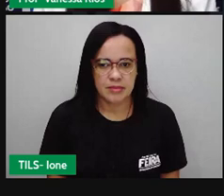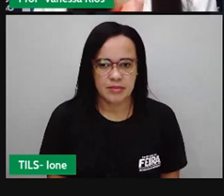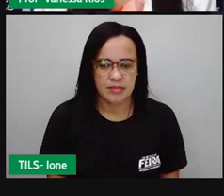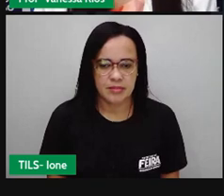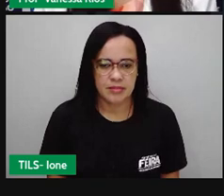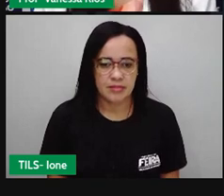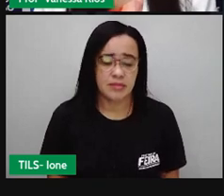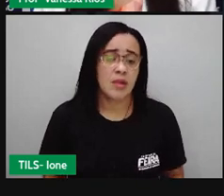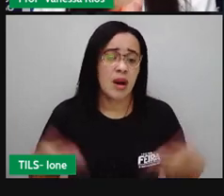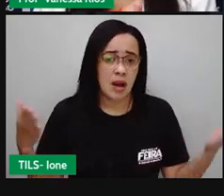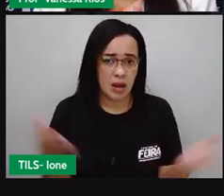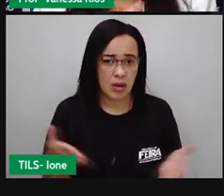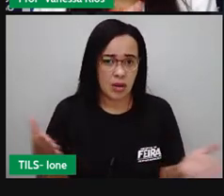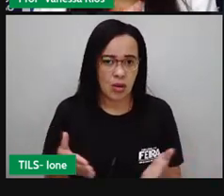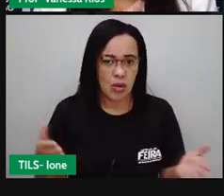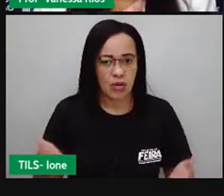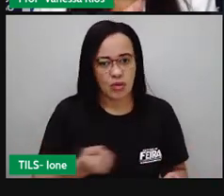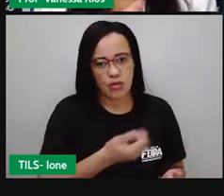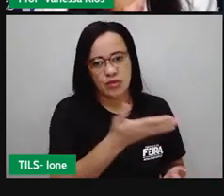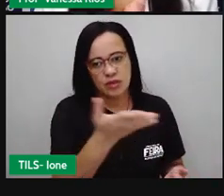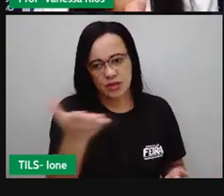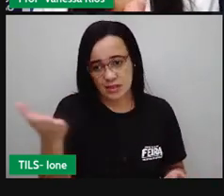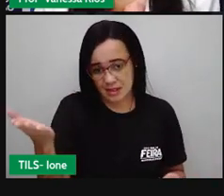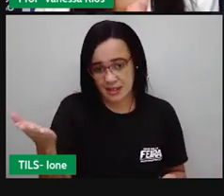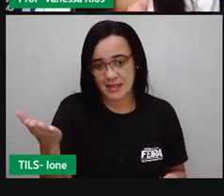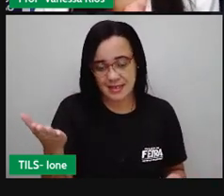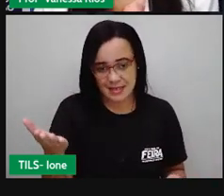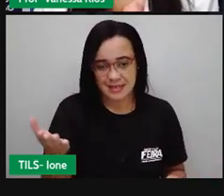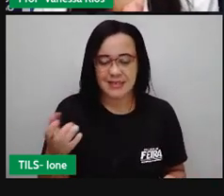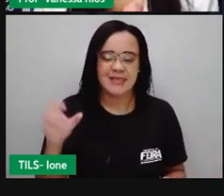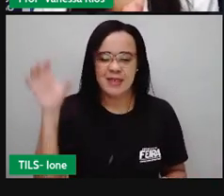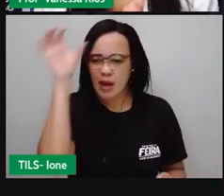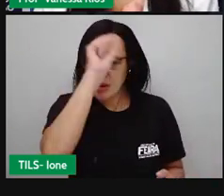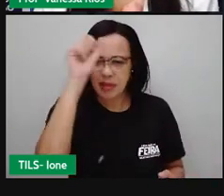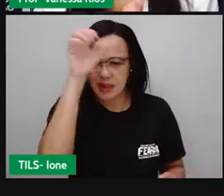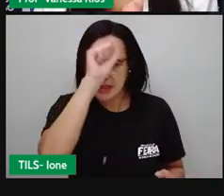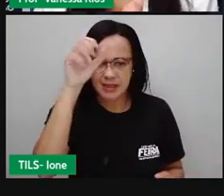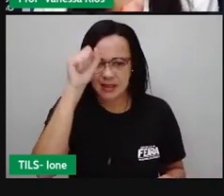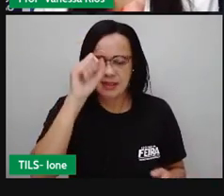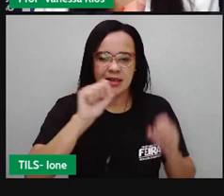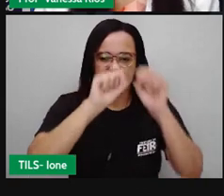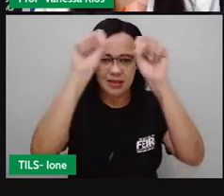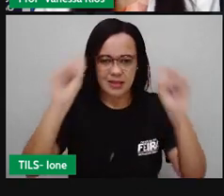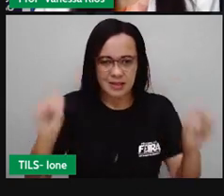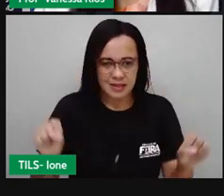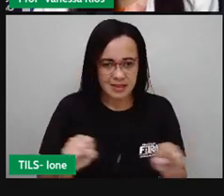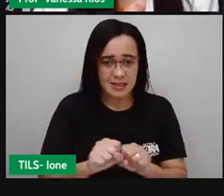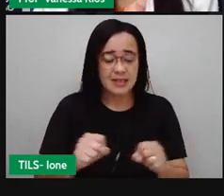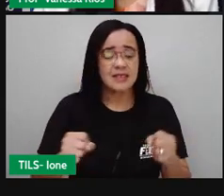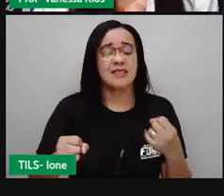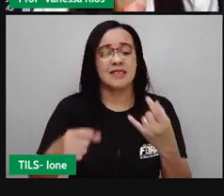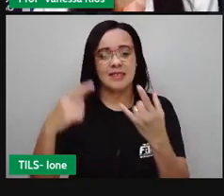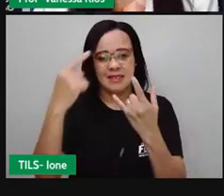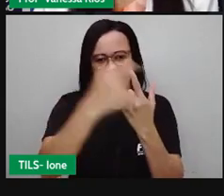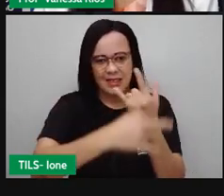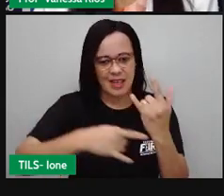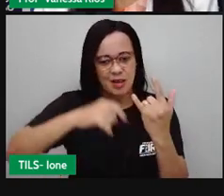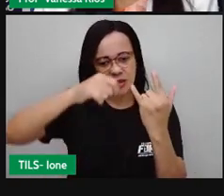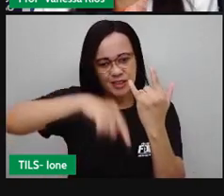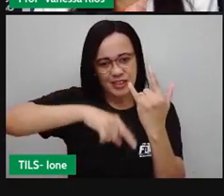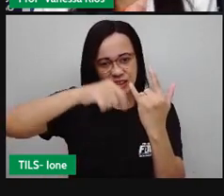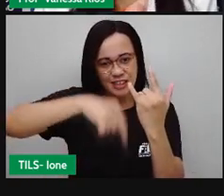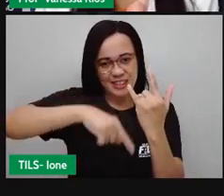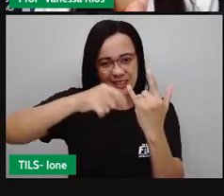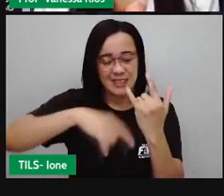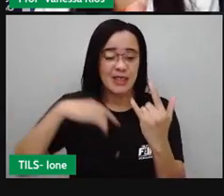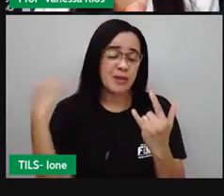Pronto. Pronto. Agora, ó. É com você. Já aprendeu aí sobre o sistema urinário. Sobre a importância dos